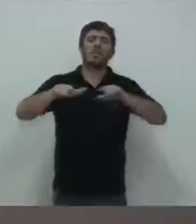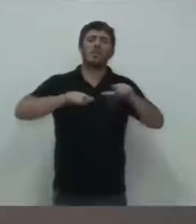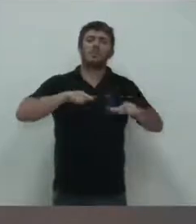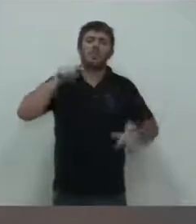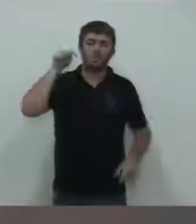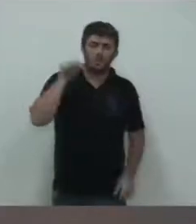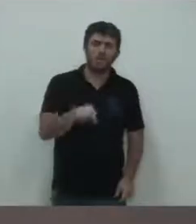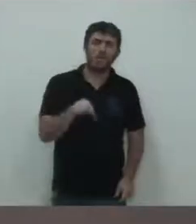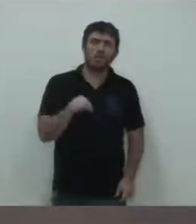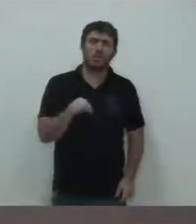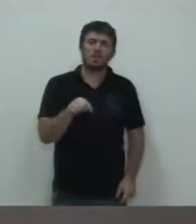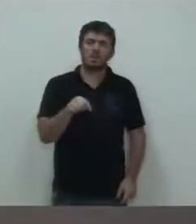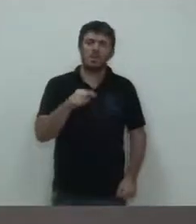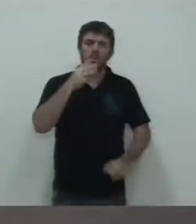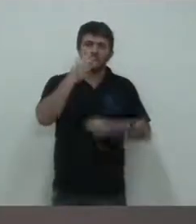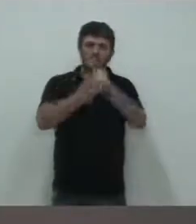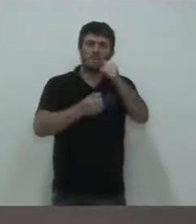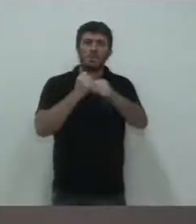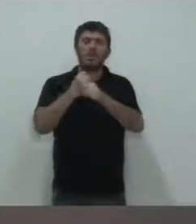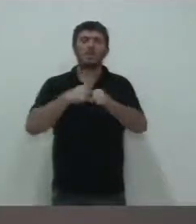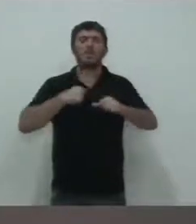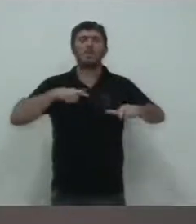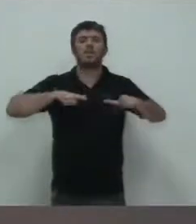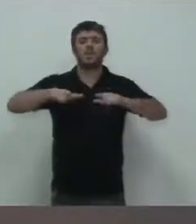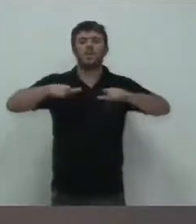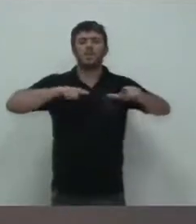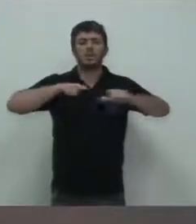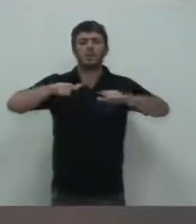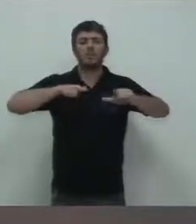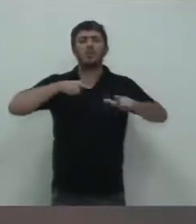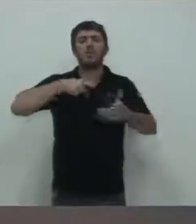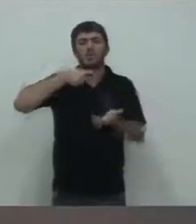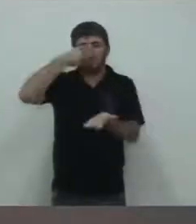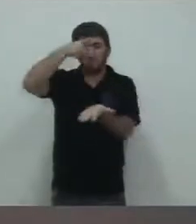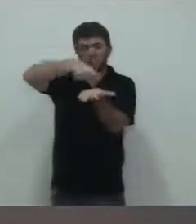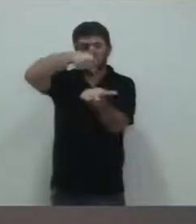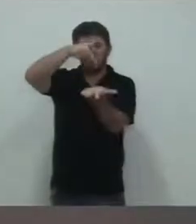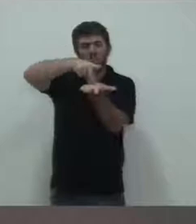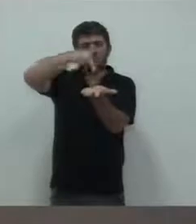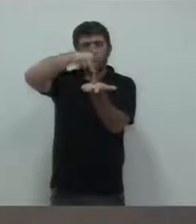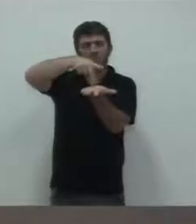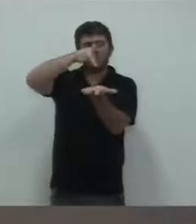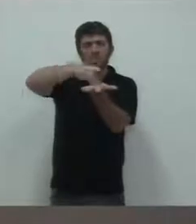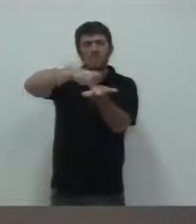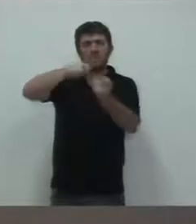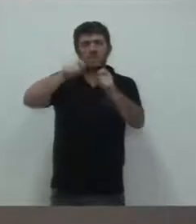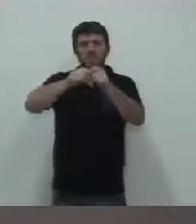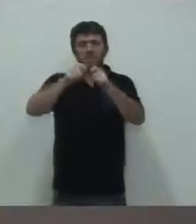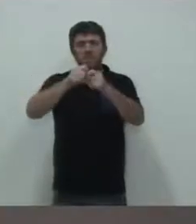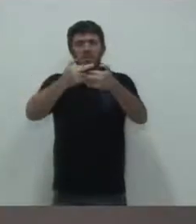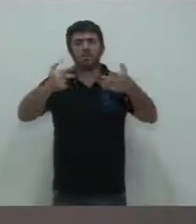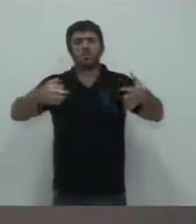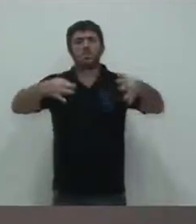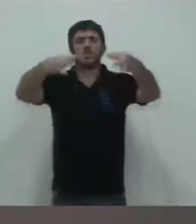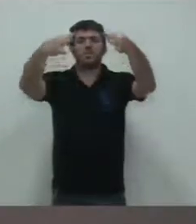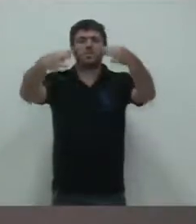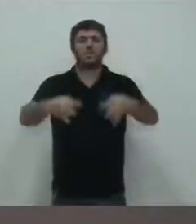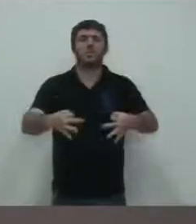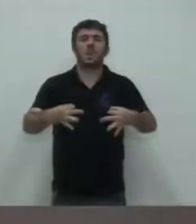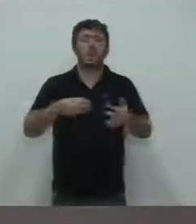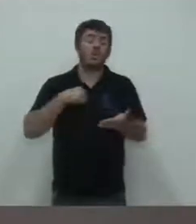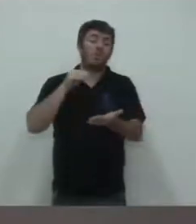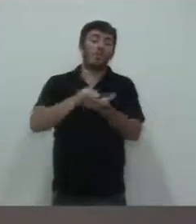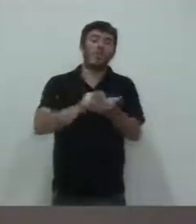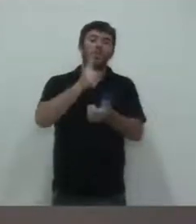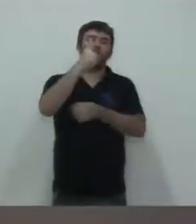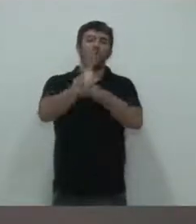Tá? Três anos fazendo trabalho transparente. Transparente. E falta mais um